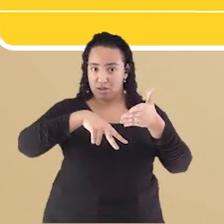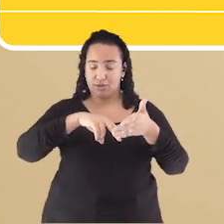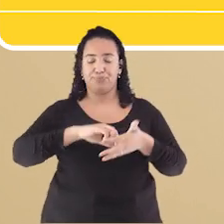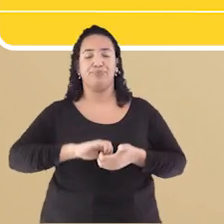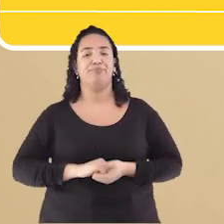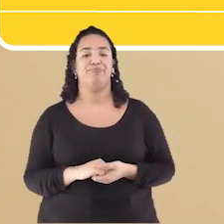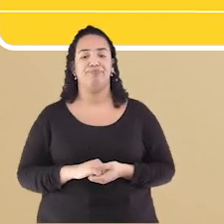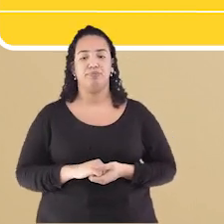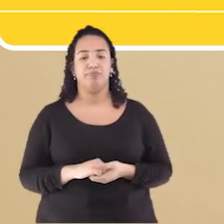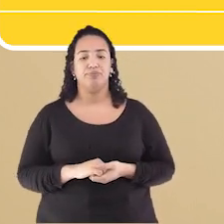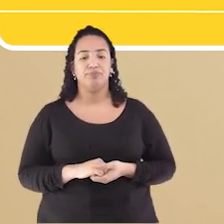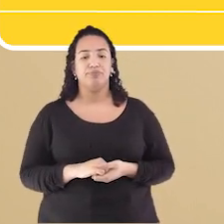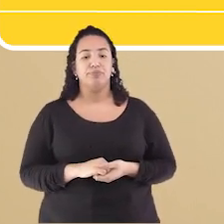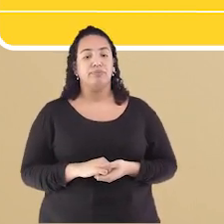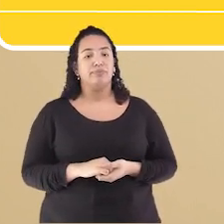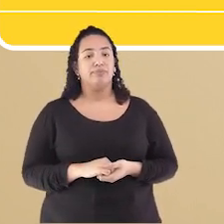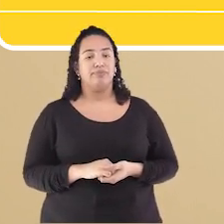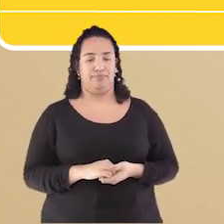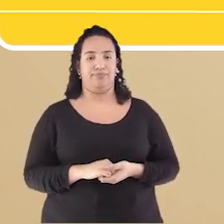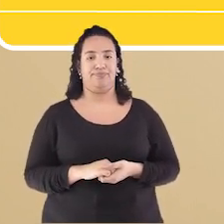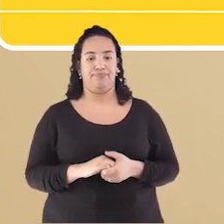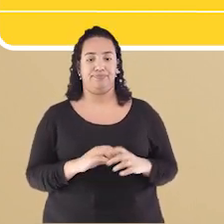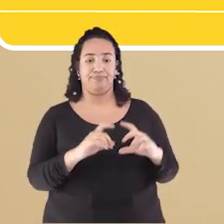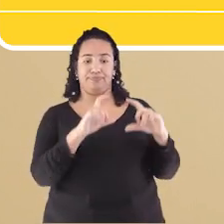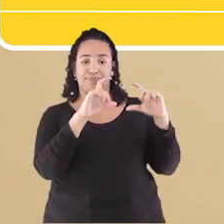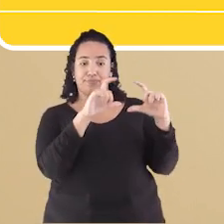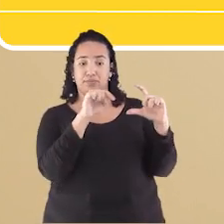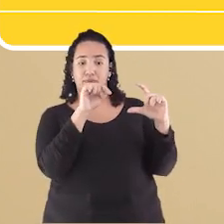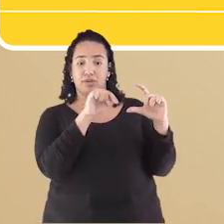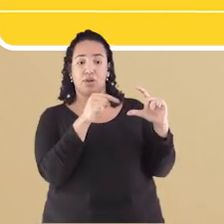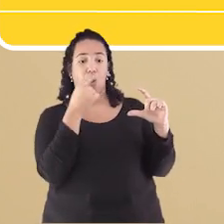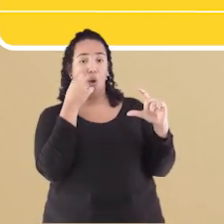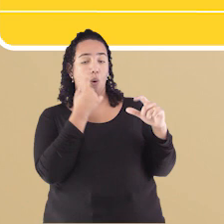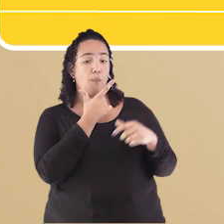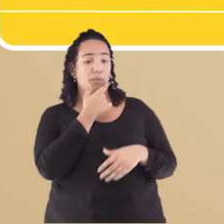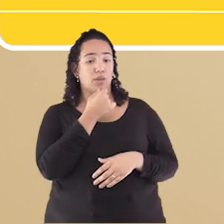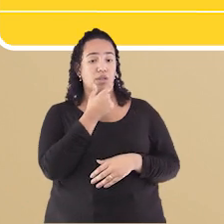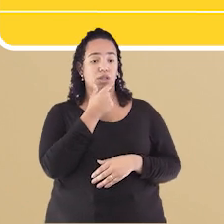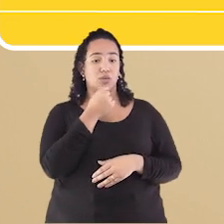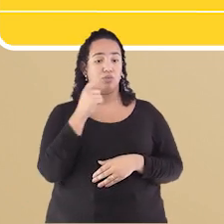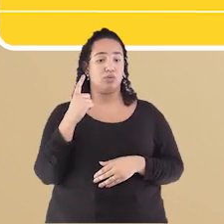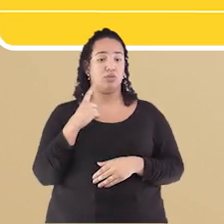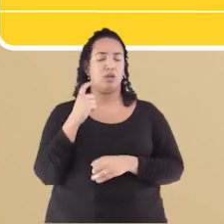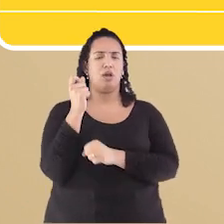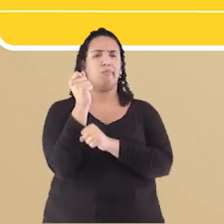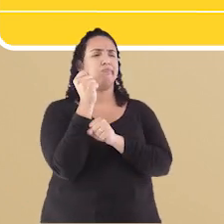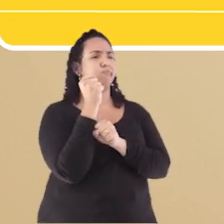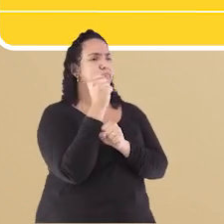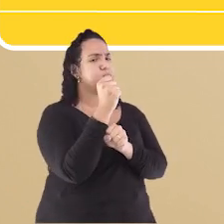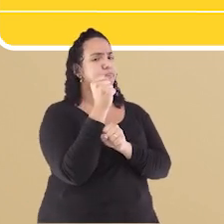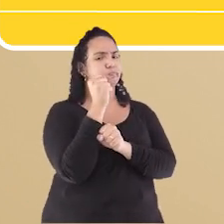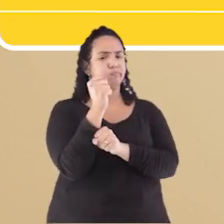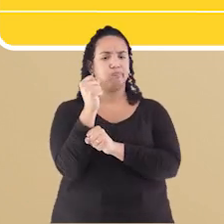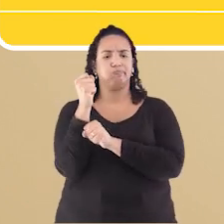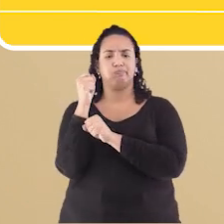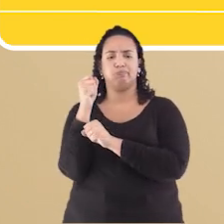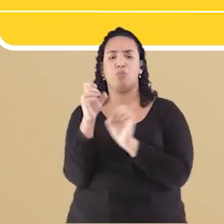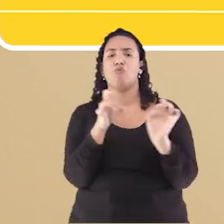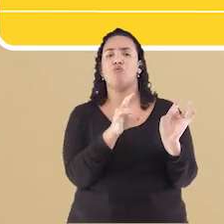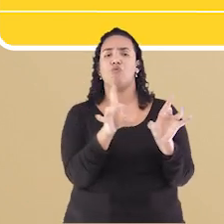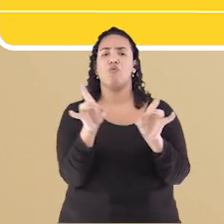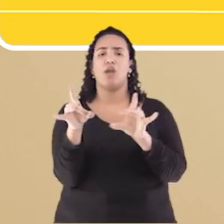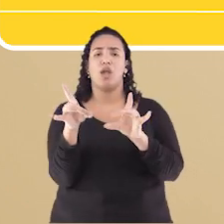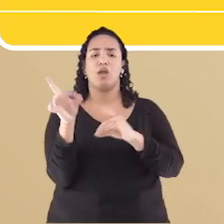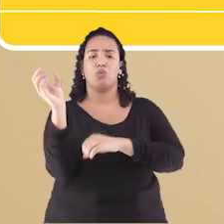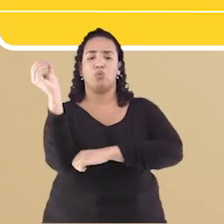Do Armandinho No primeiro quadrinho Aparece Armandinho Com uma placa Onde está escrito Vendo o